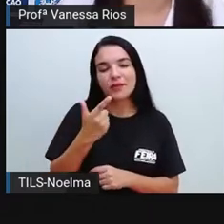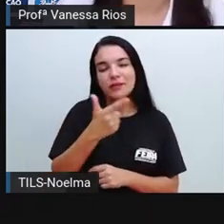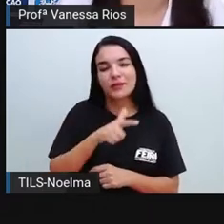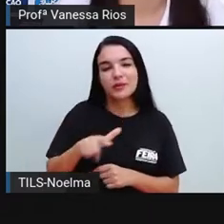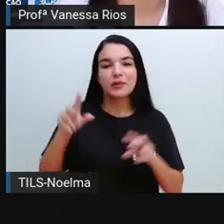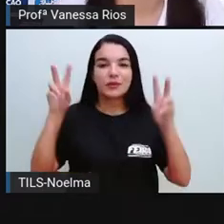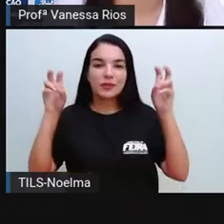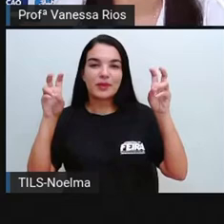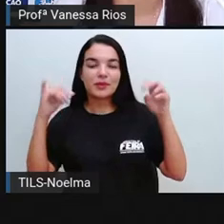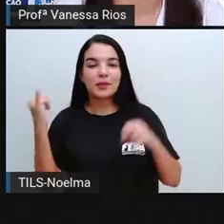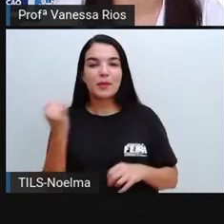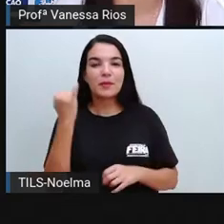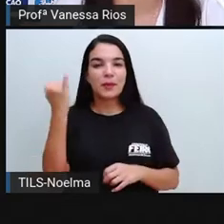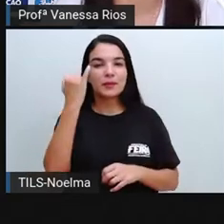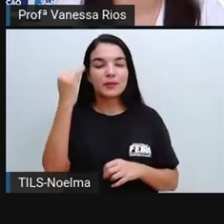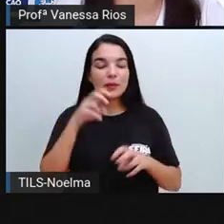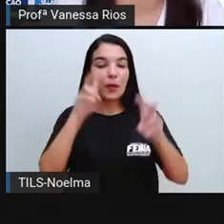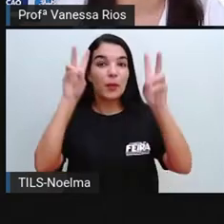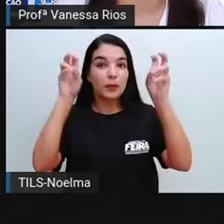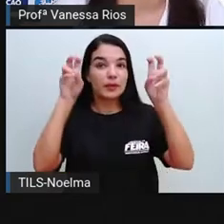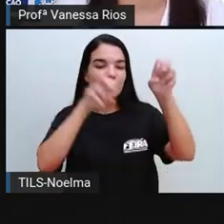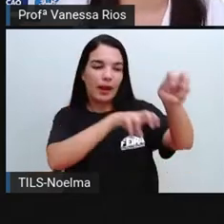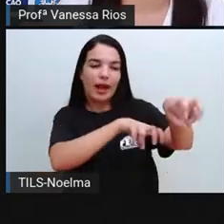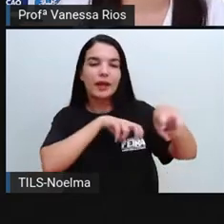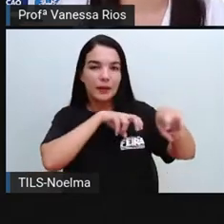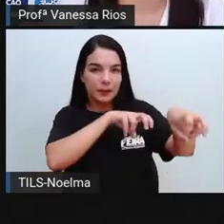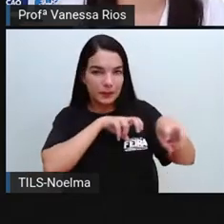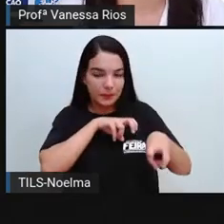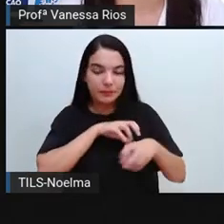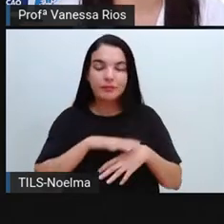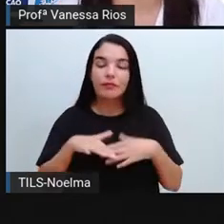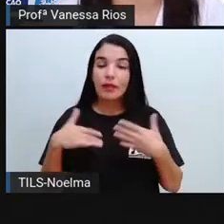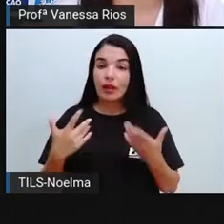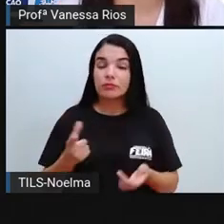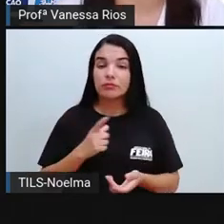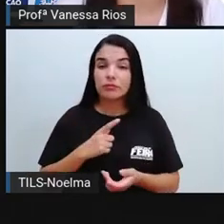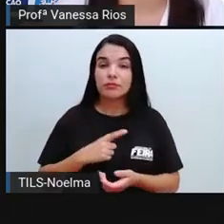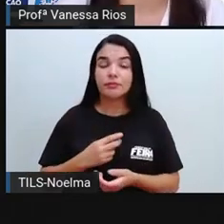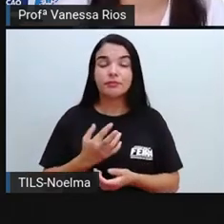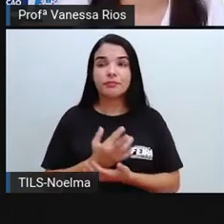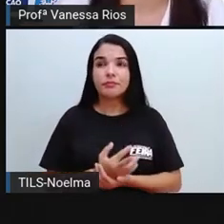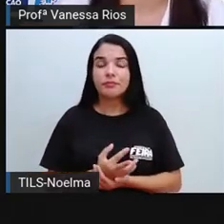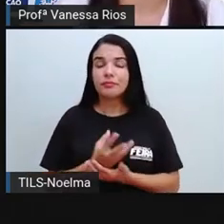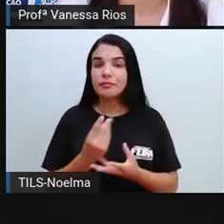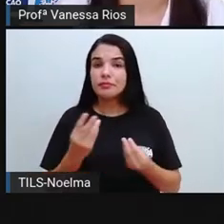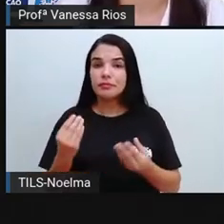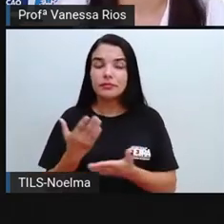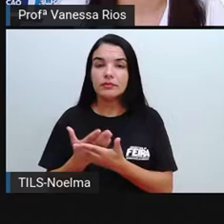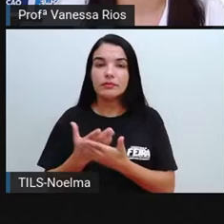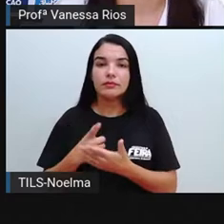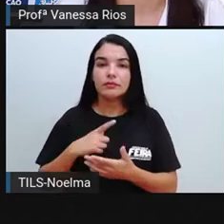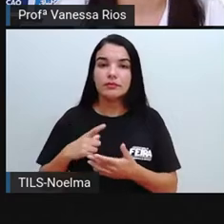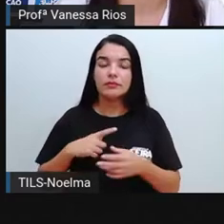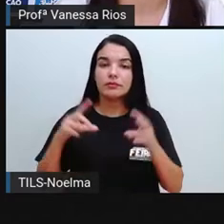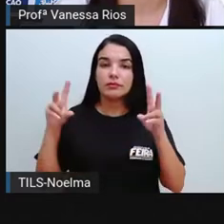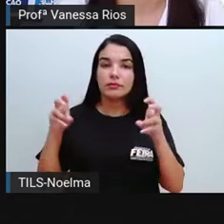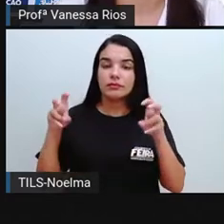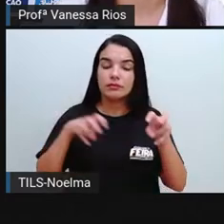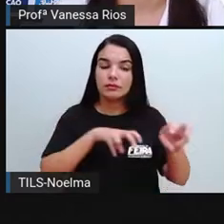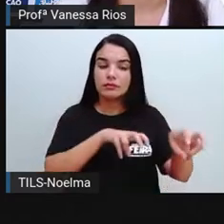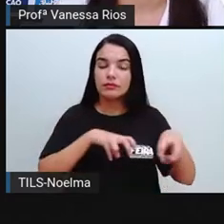importante sobre o tema agricultura. E a gente em diversas aulas vem abordando o tema agricultura,